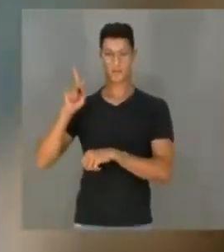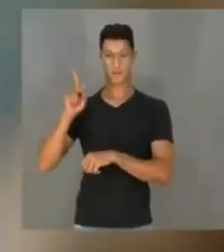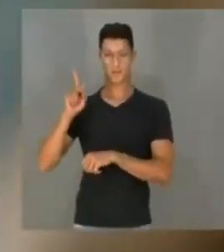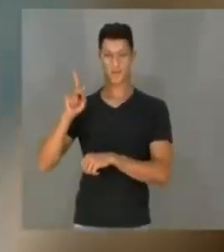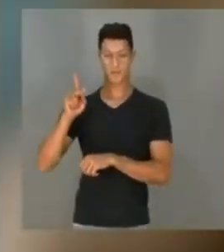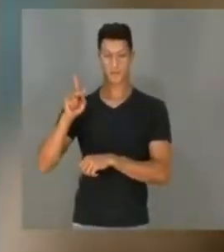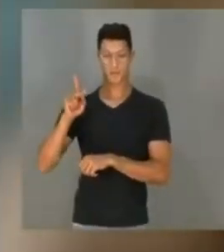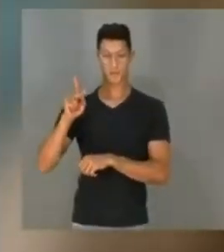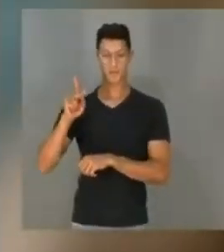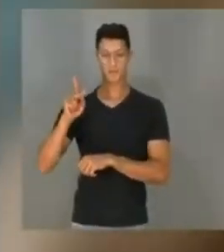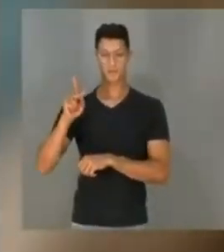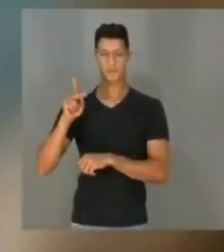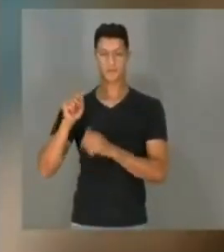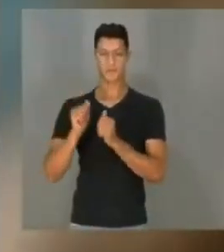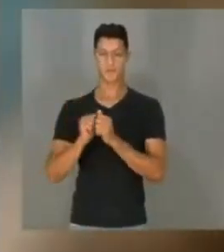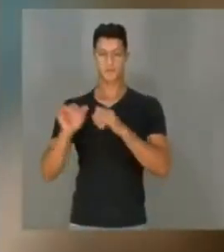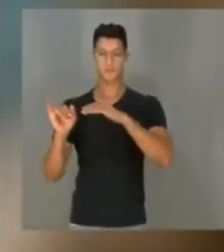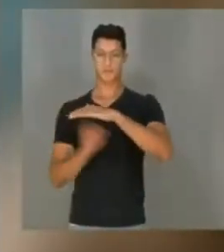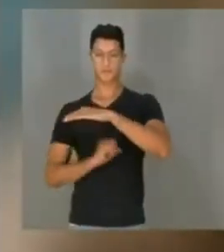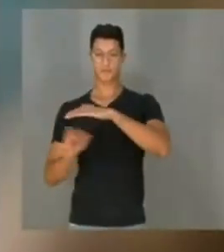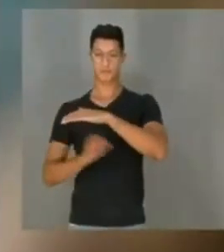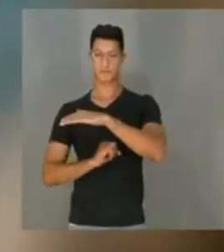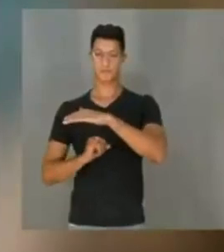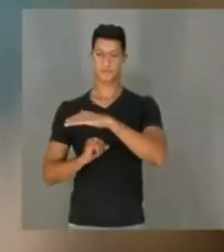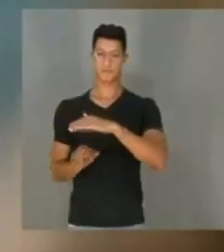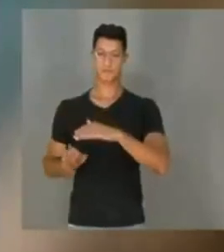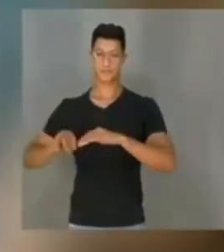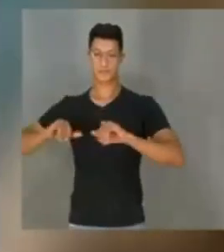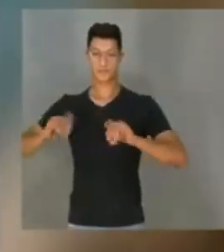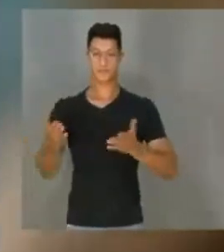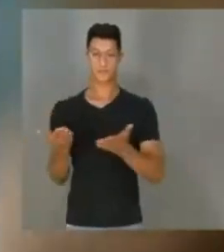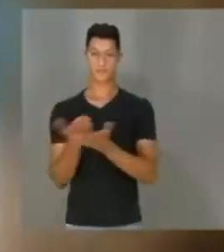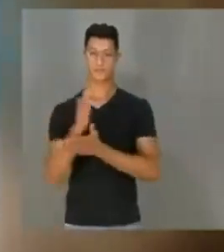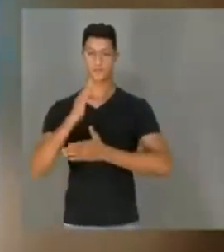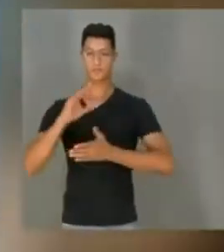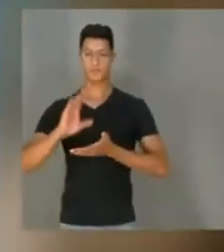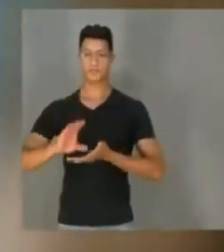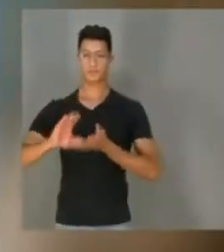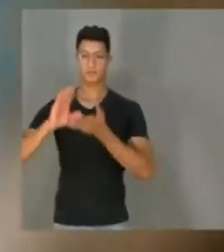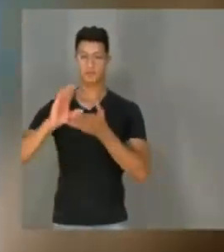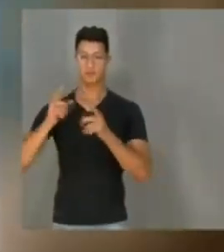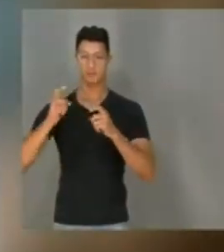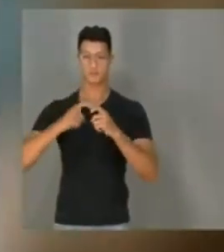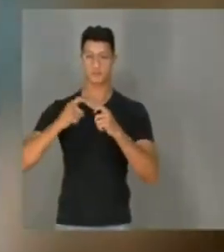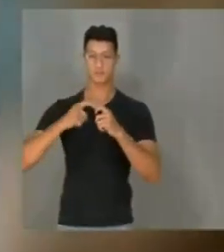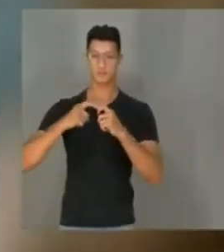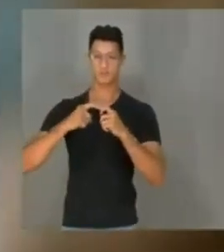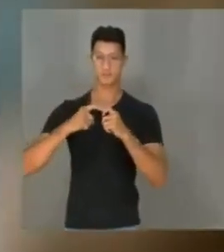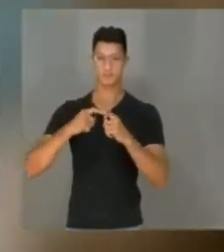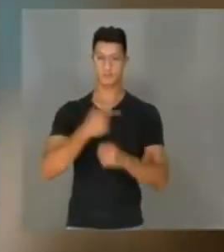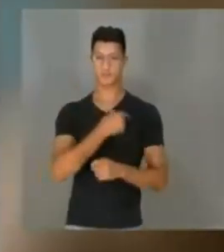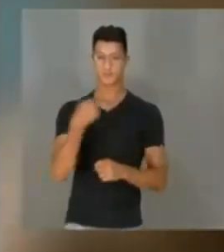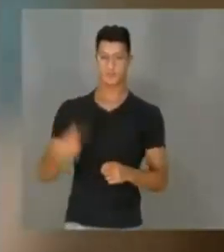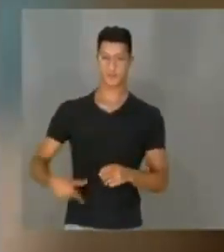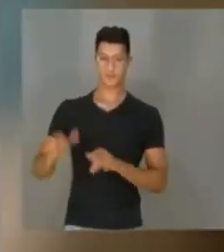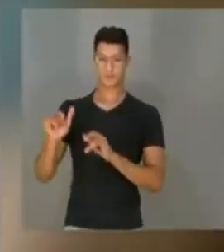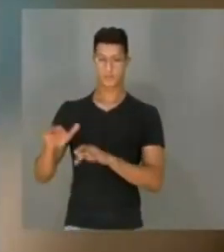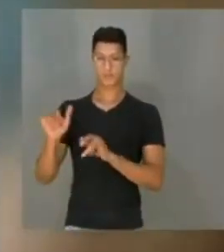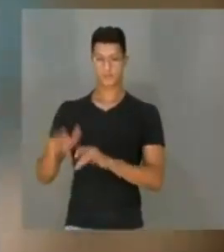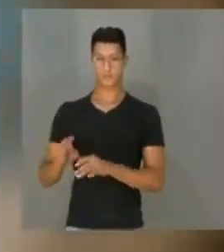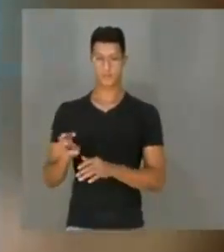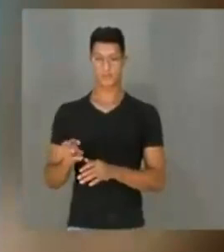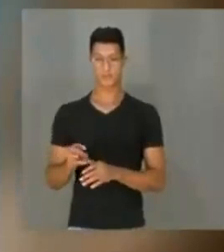com instituições que são aprovadas pelo Conselho de Medicina Chinesa da Austrália.